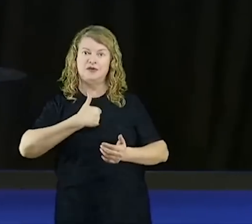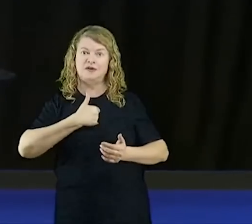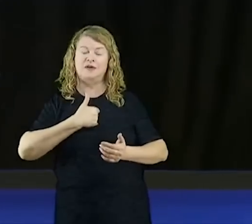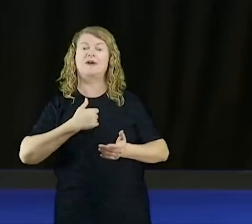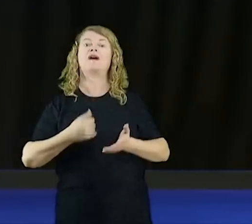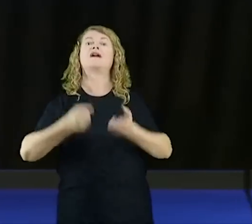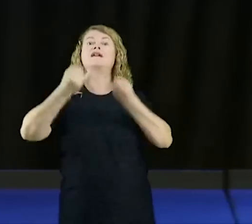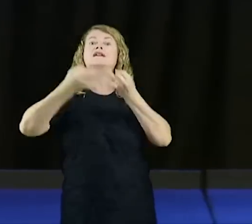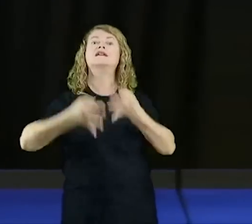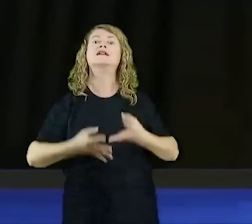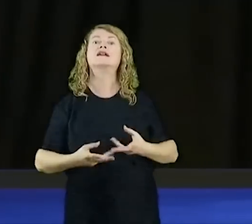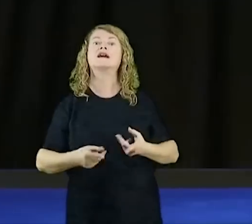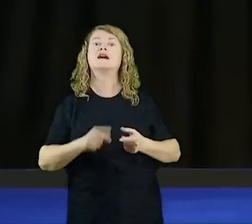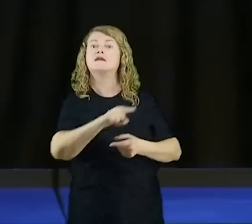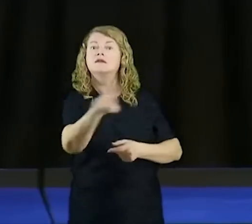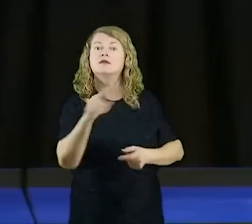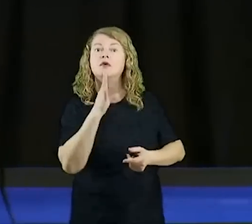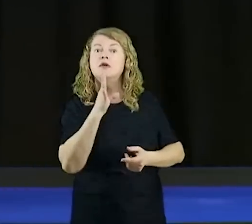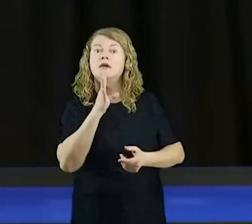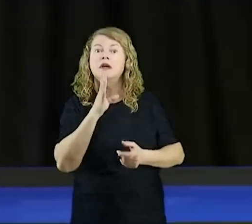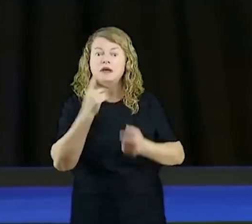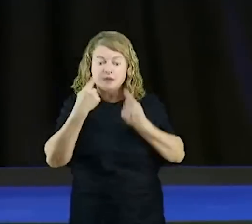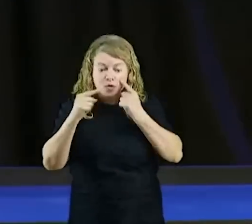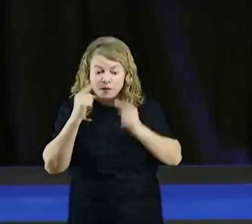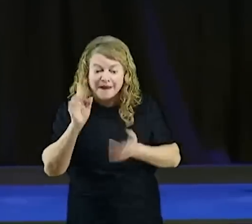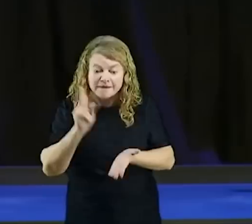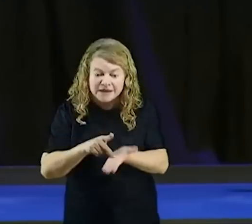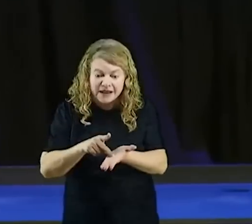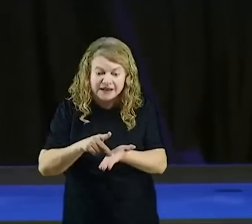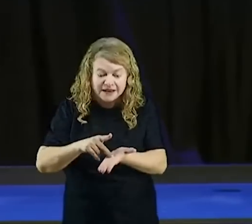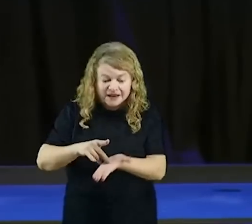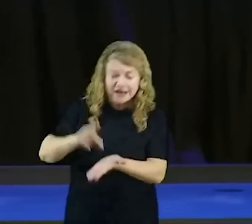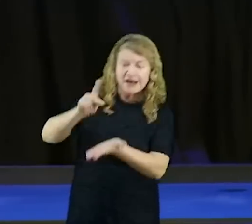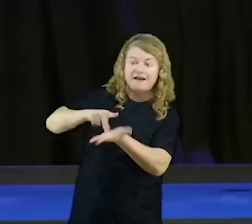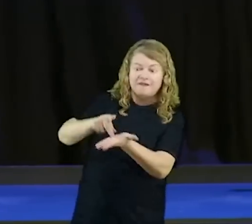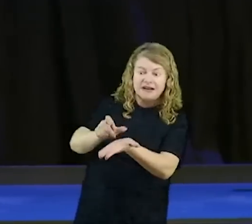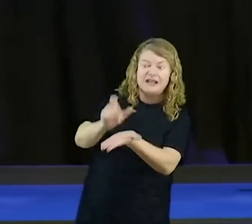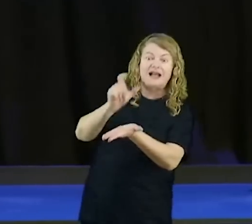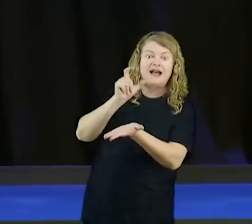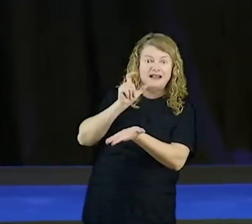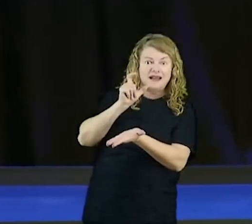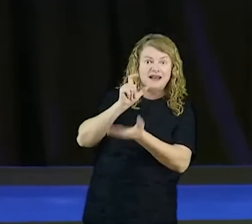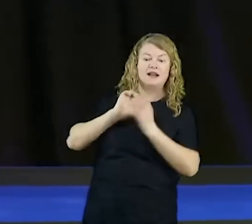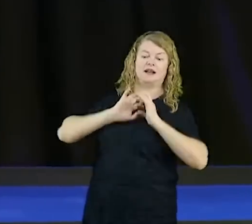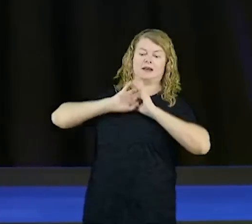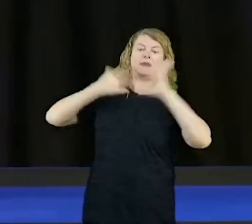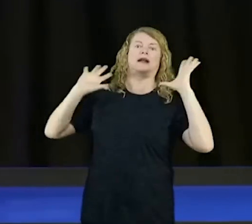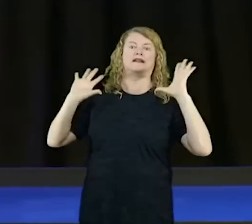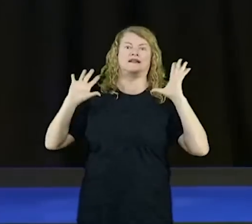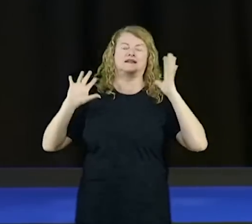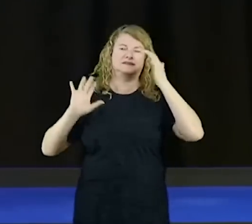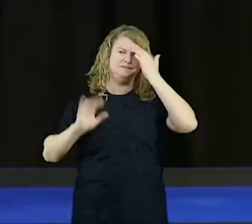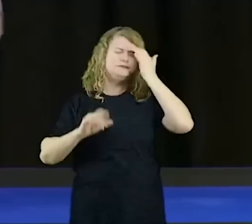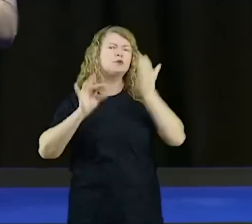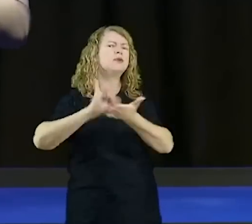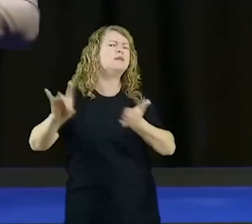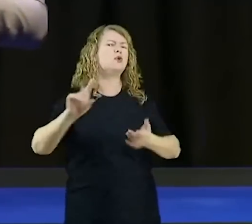o inimigo, o inimigo usa duas armas sempre. O medo e a mentira.